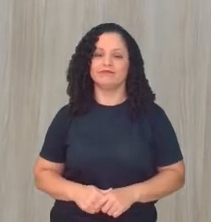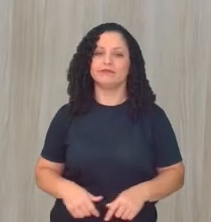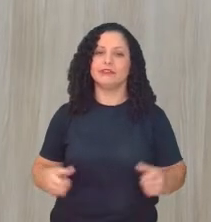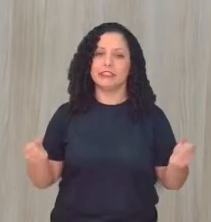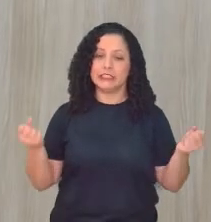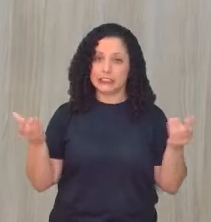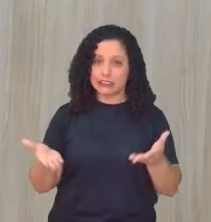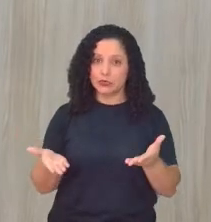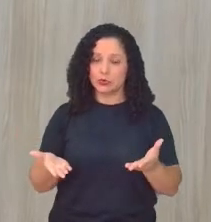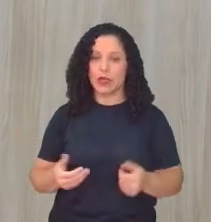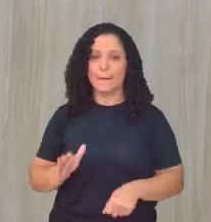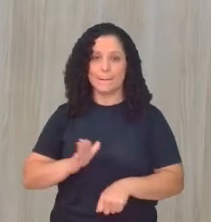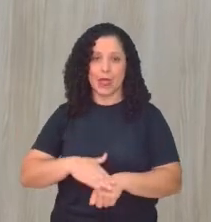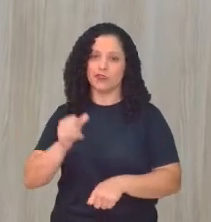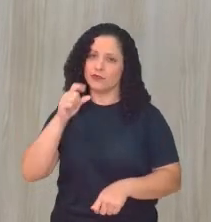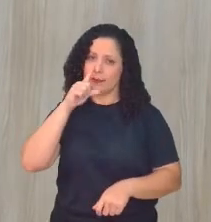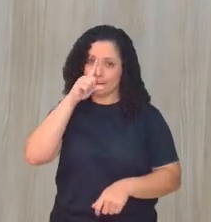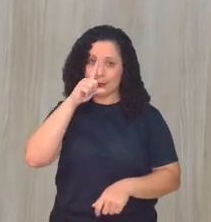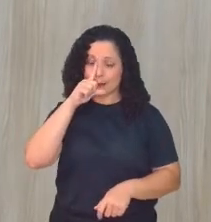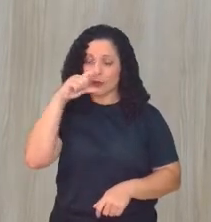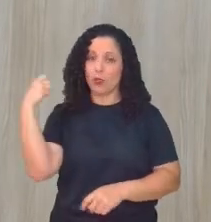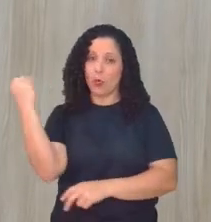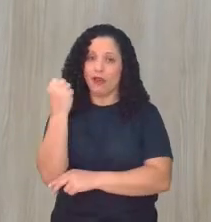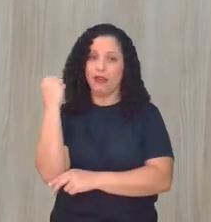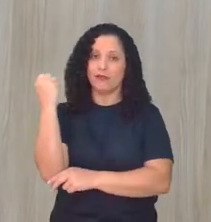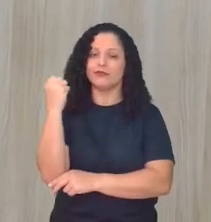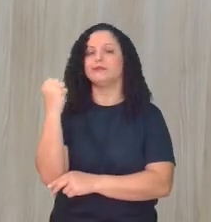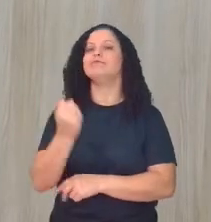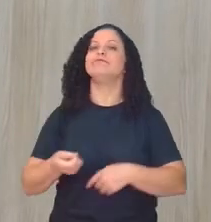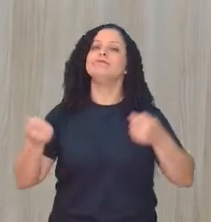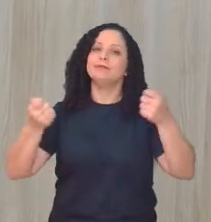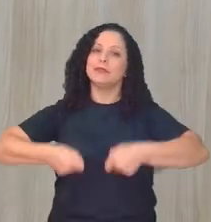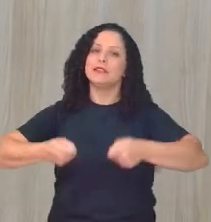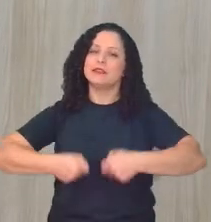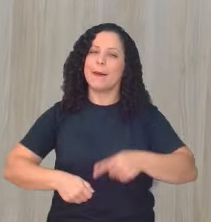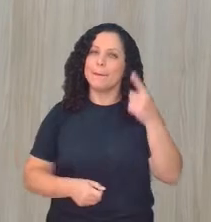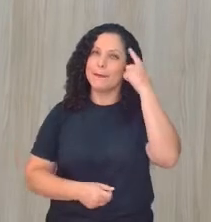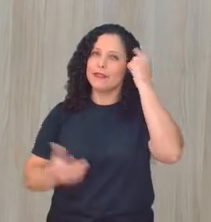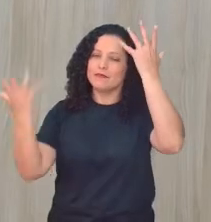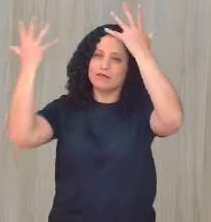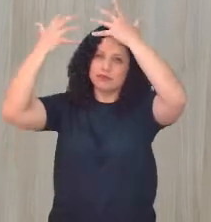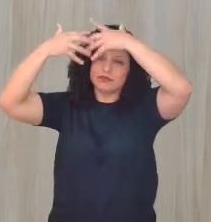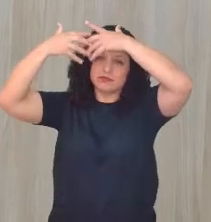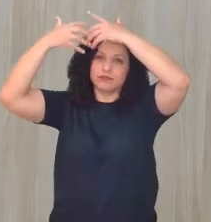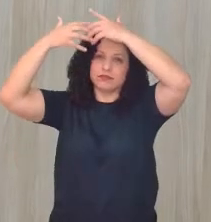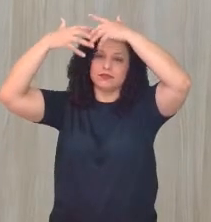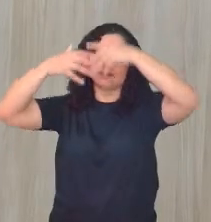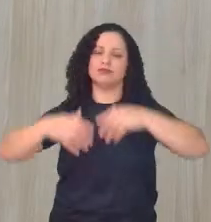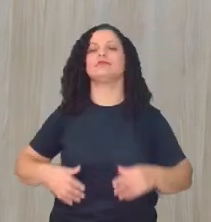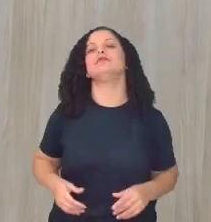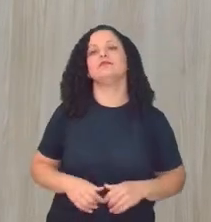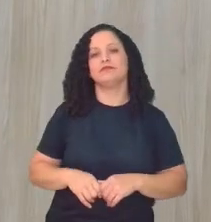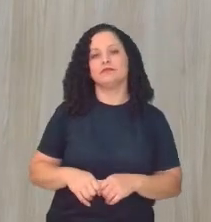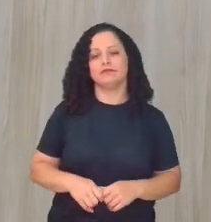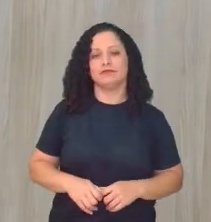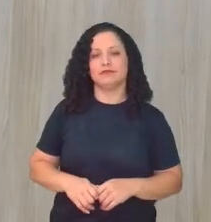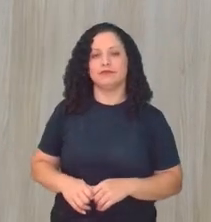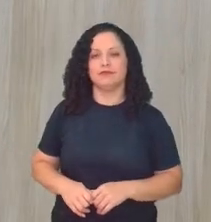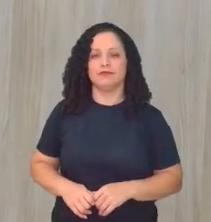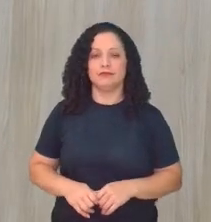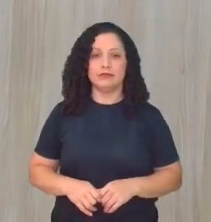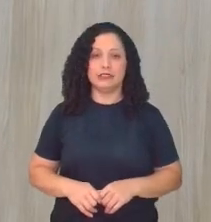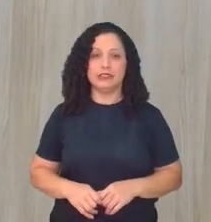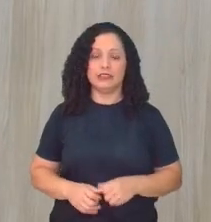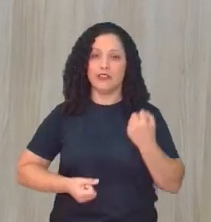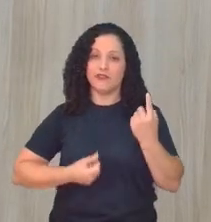tudo muito mais grave, muito mais sério. Por isso, a gente tem que refletir sobre isso, tá? Então, é algo que